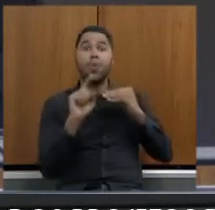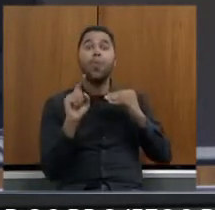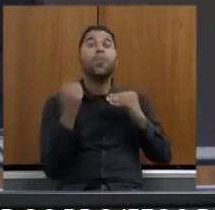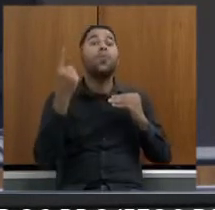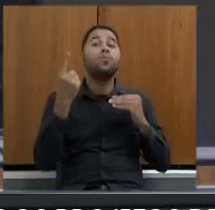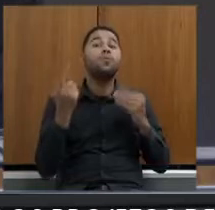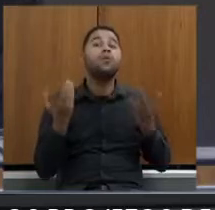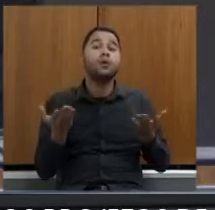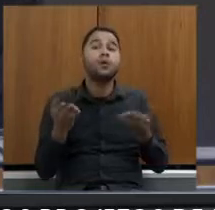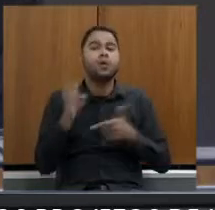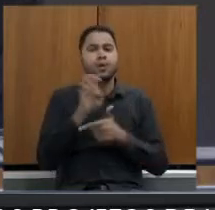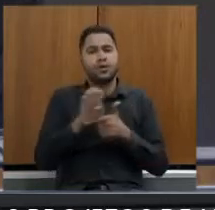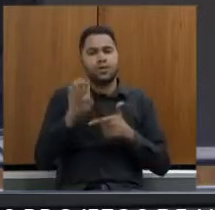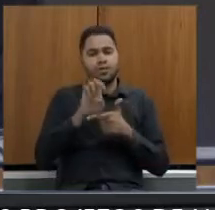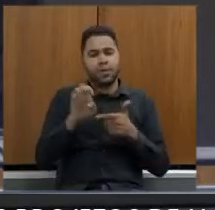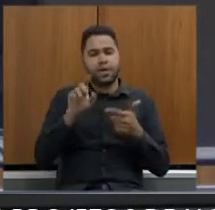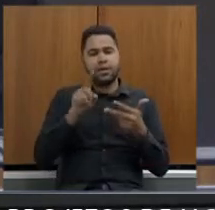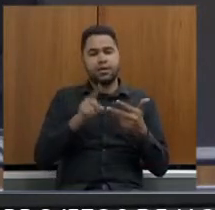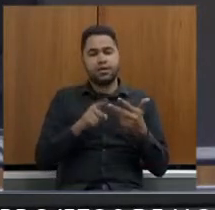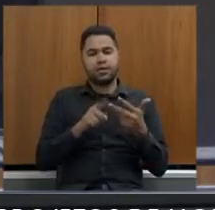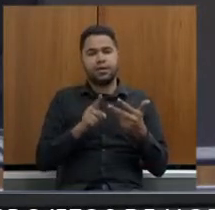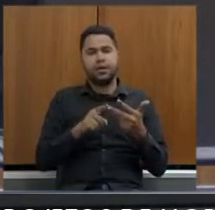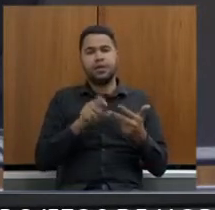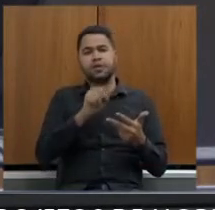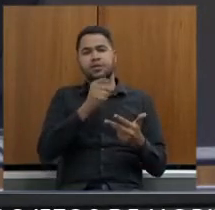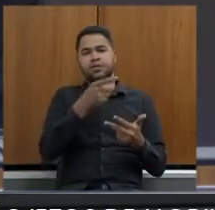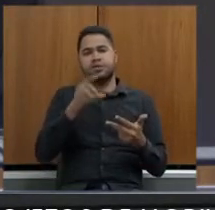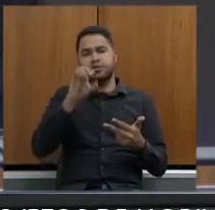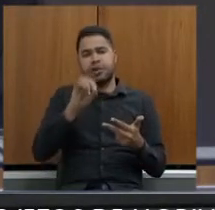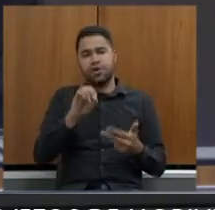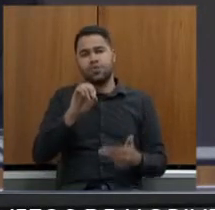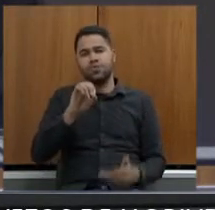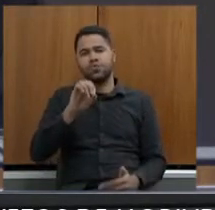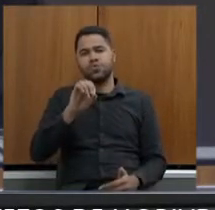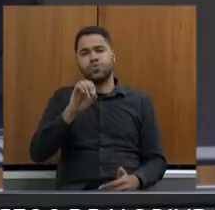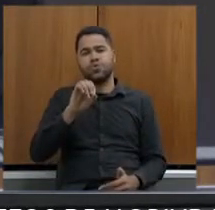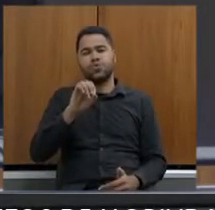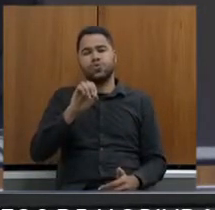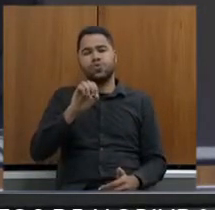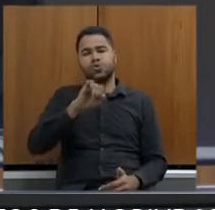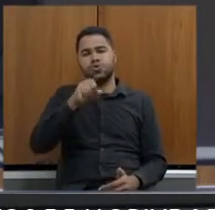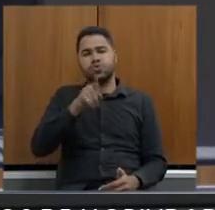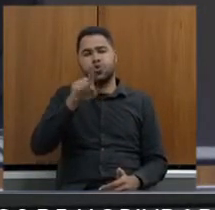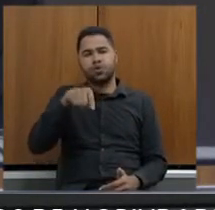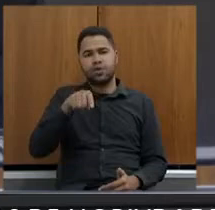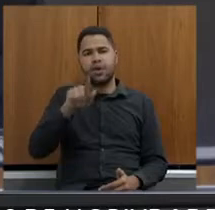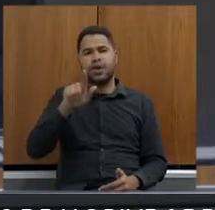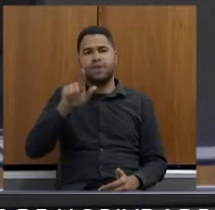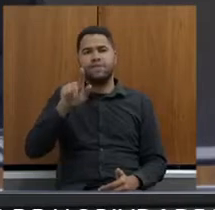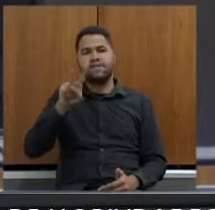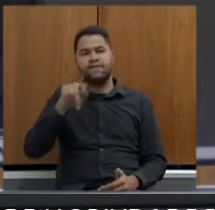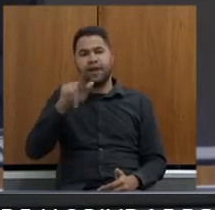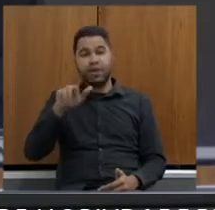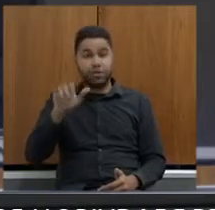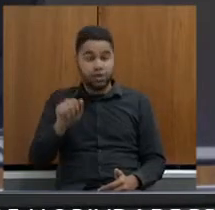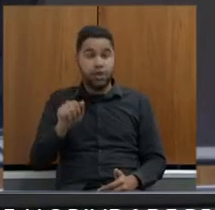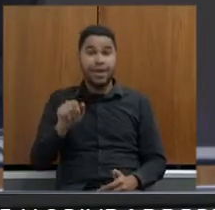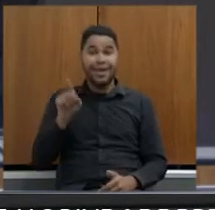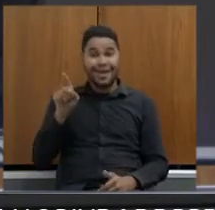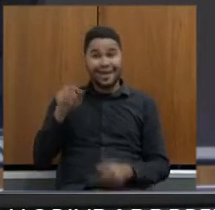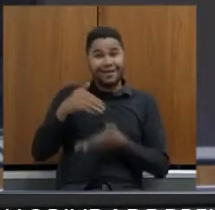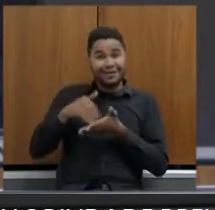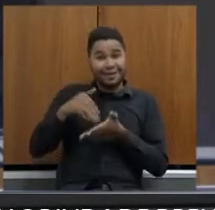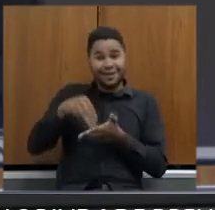é Esmeralda São José da Varginha e aí Mauro o secretário Fernando Marcá tem feito um excelente